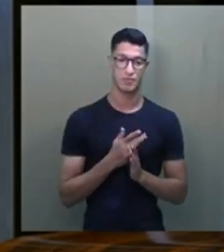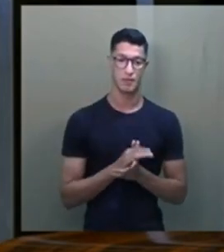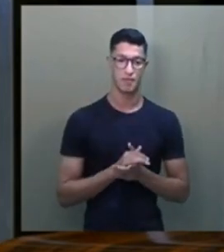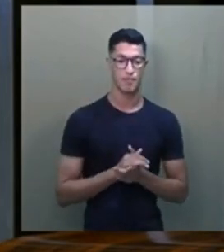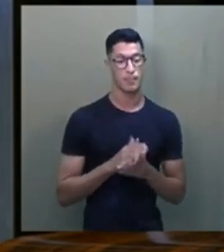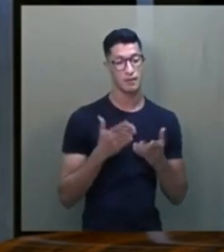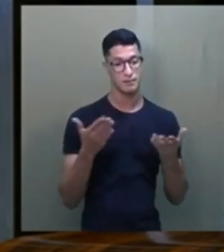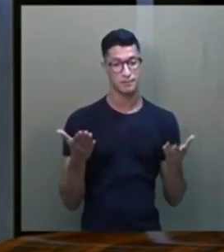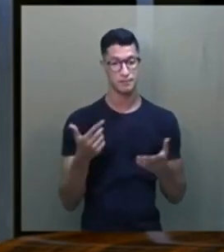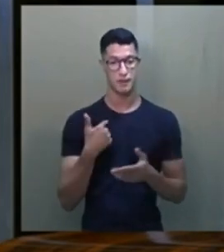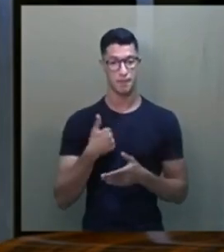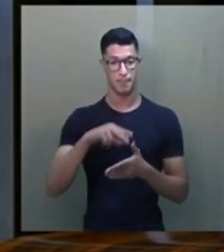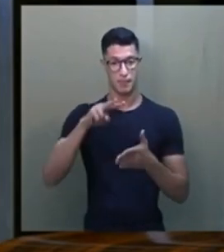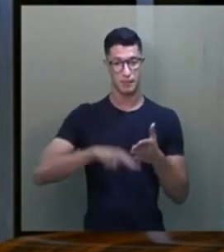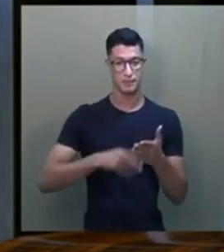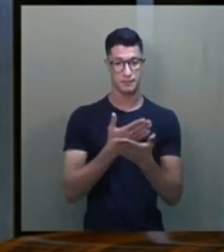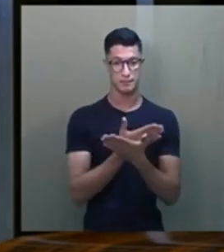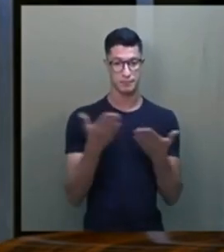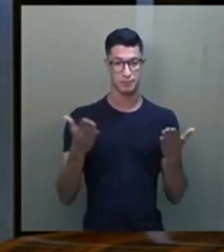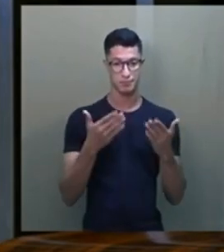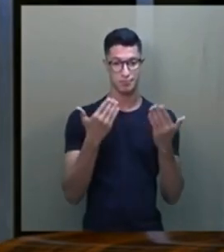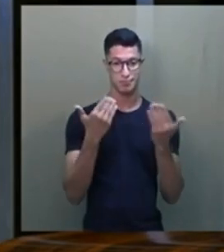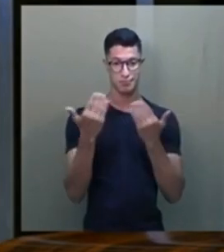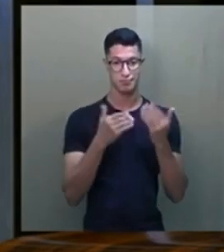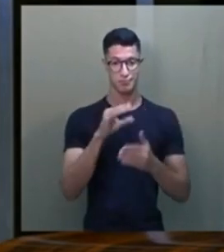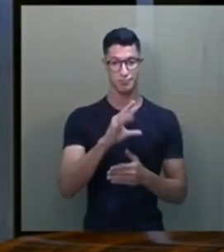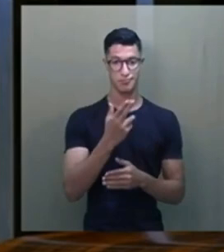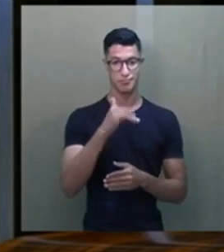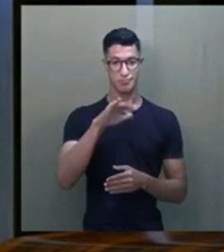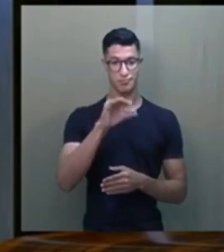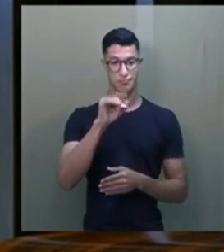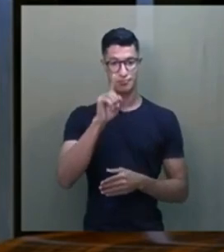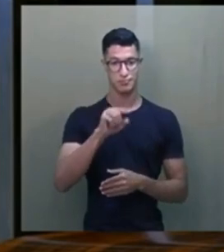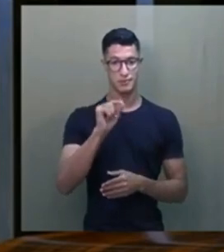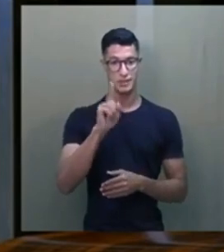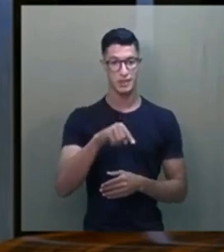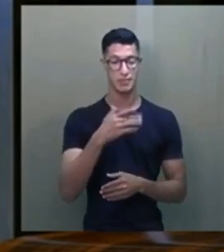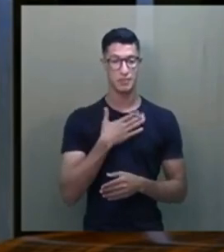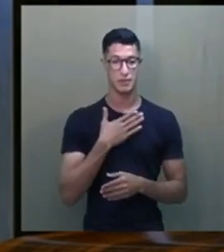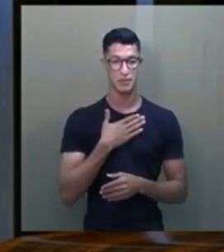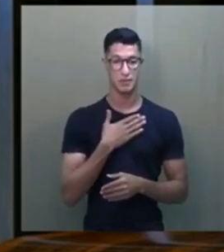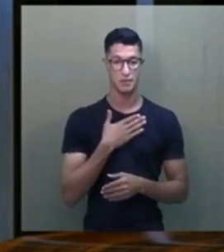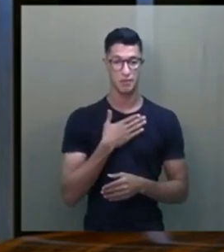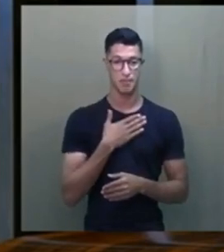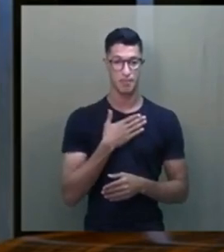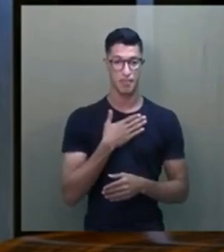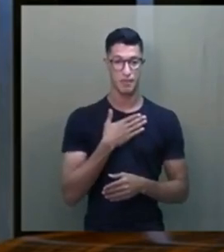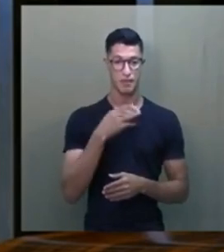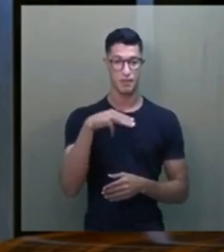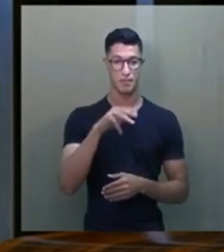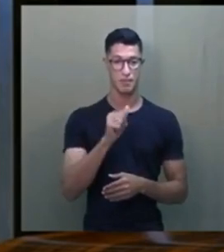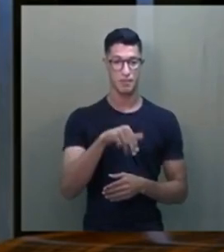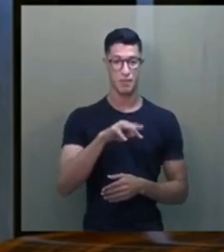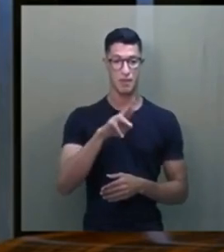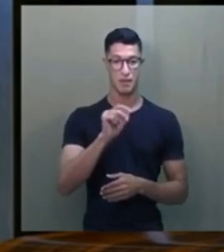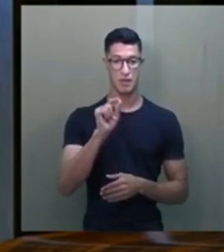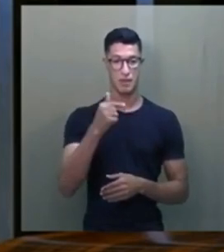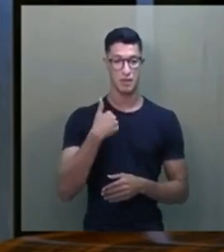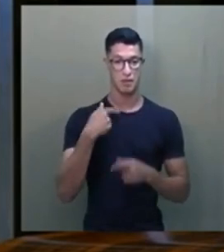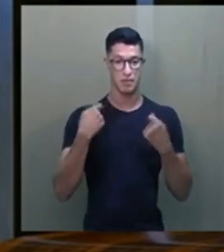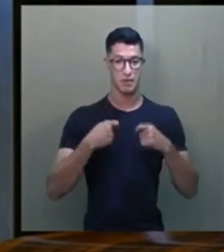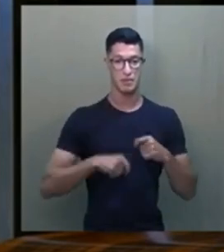Então, eu vou ler para vocês essa psicografia do Chico, que é meu mantra quando eu preciso